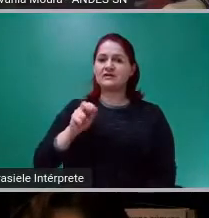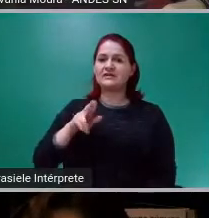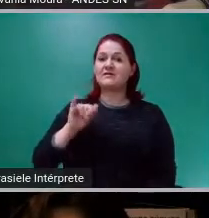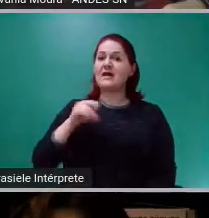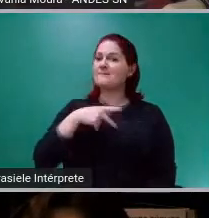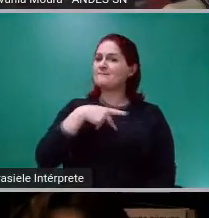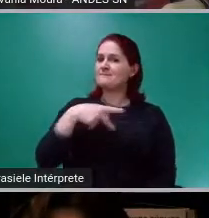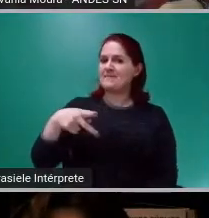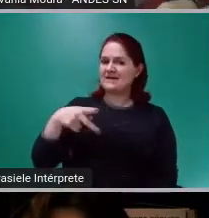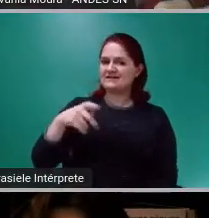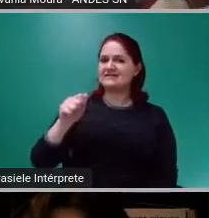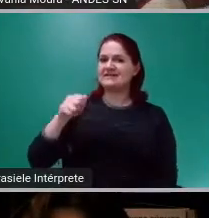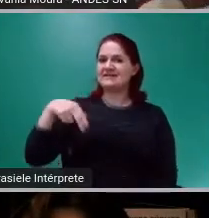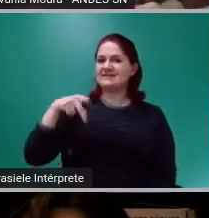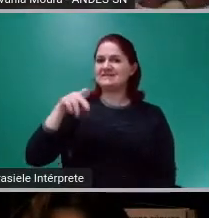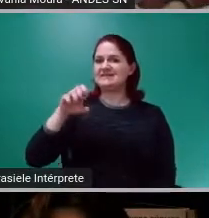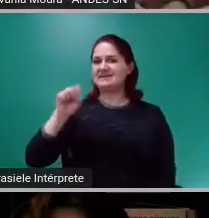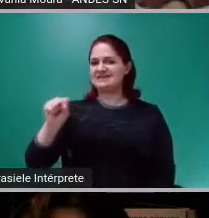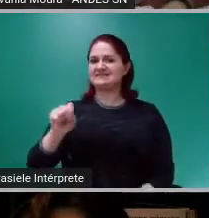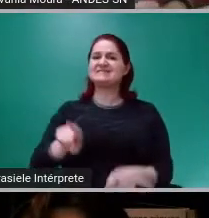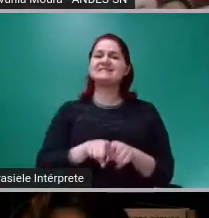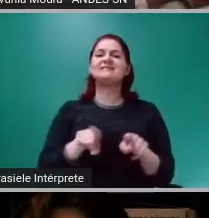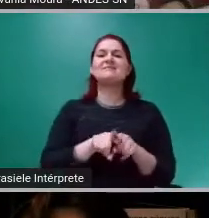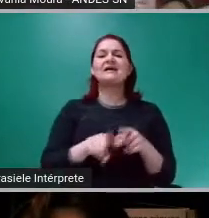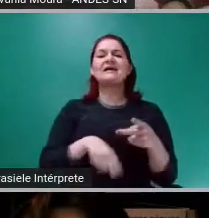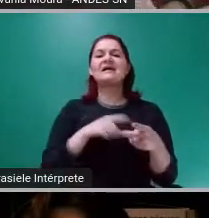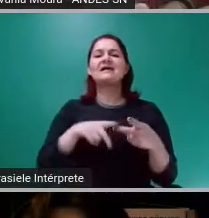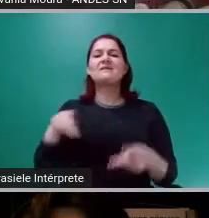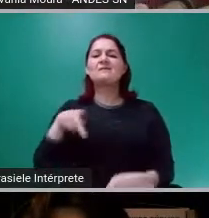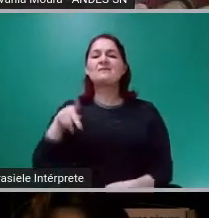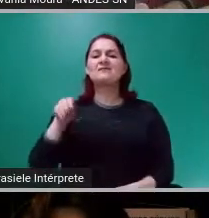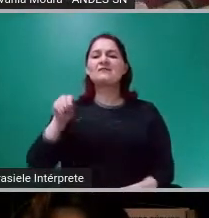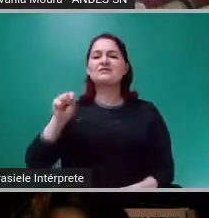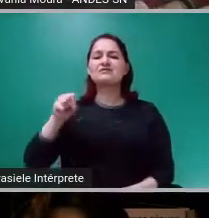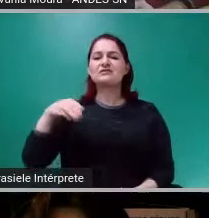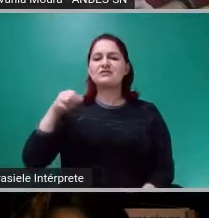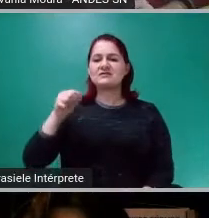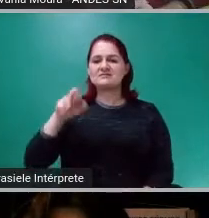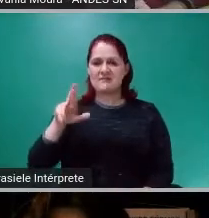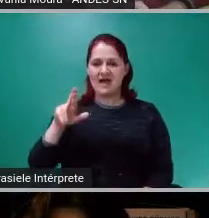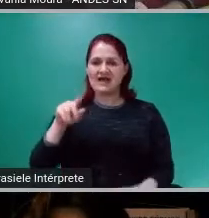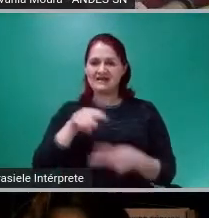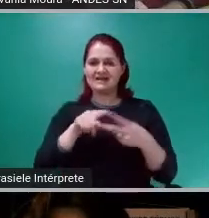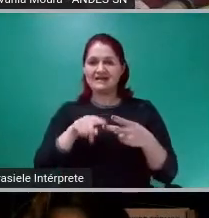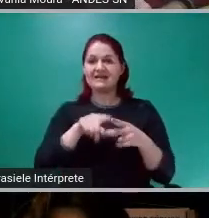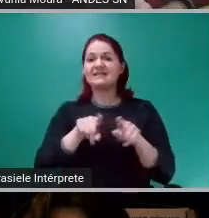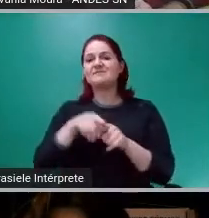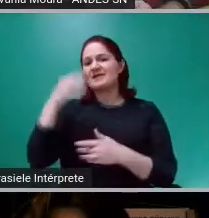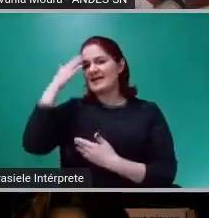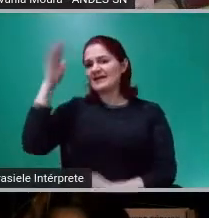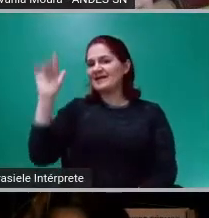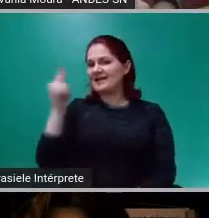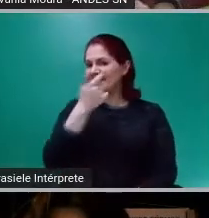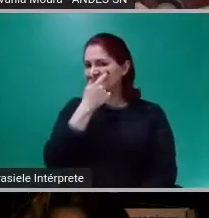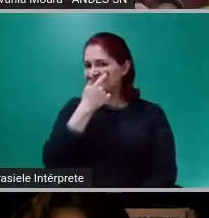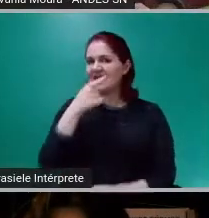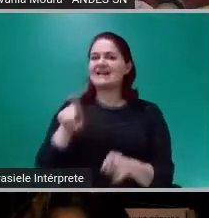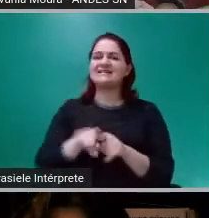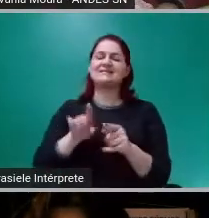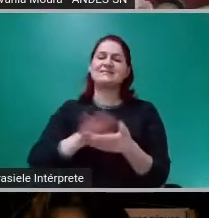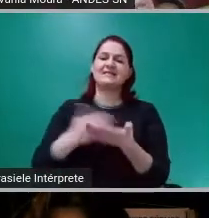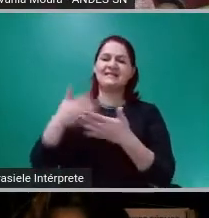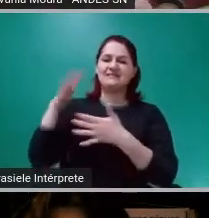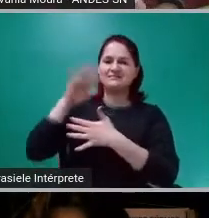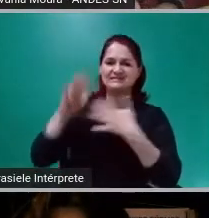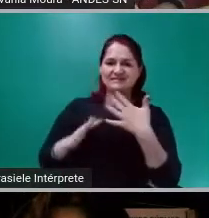e do professor Osmar. Também agradecer aqui a Graziele e as nossas intérpretes